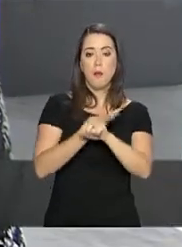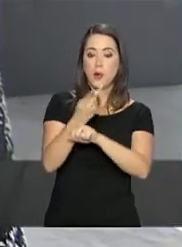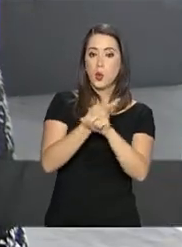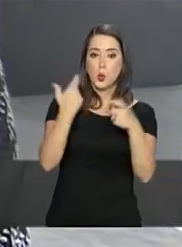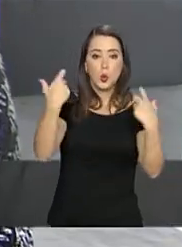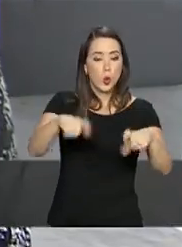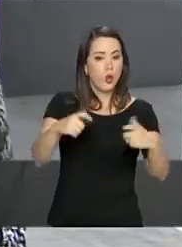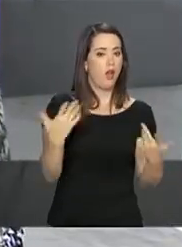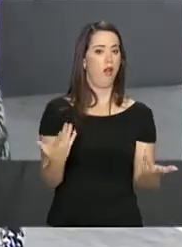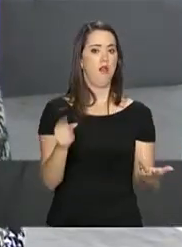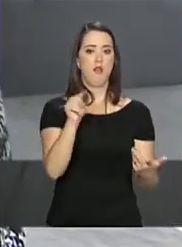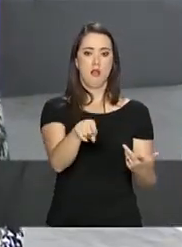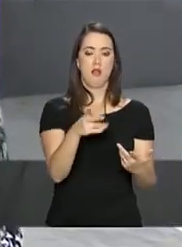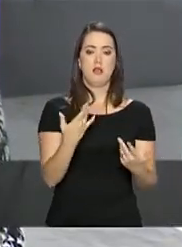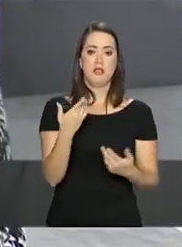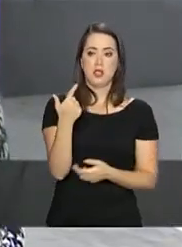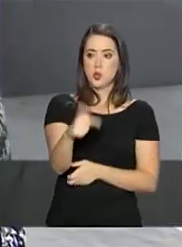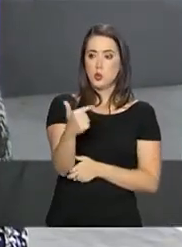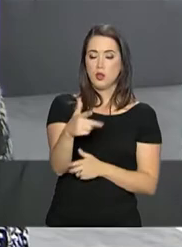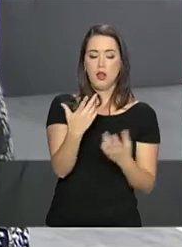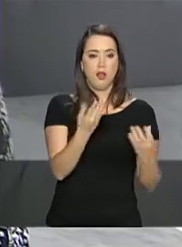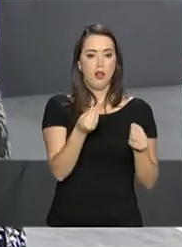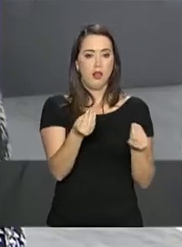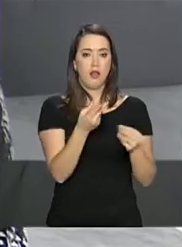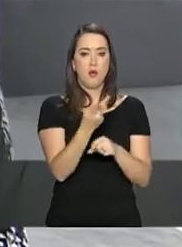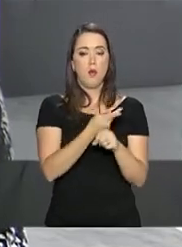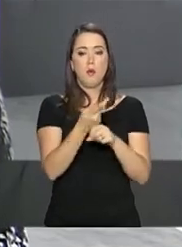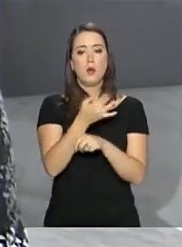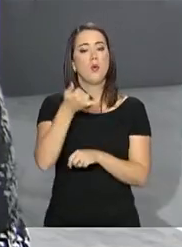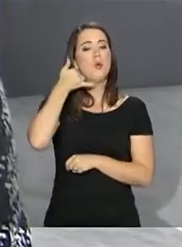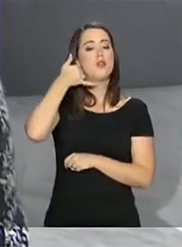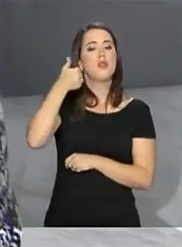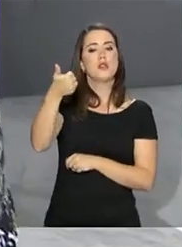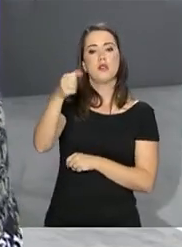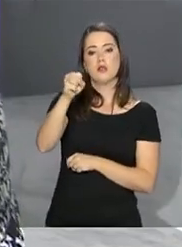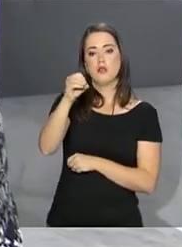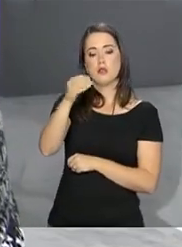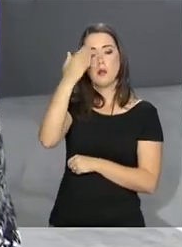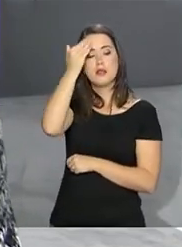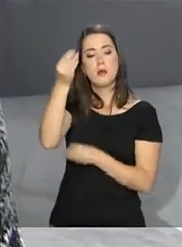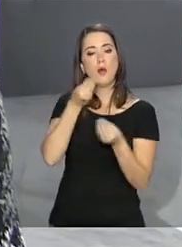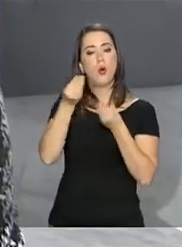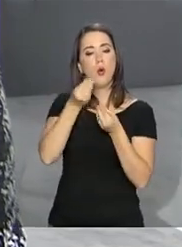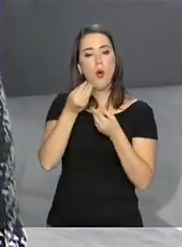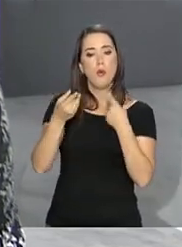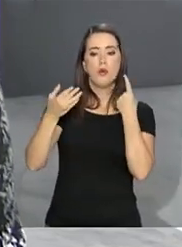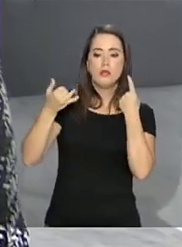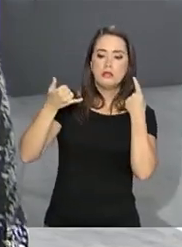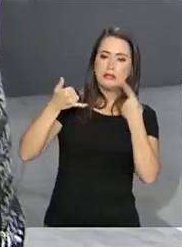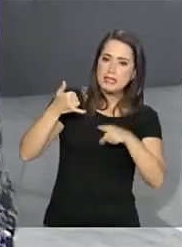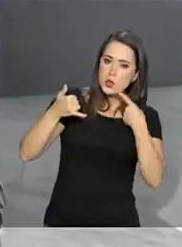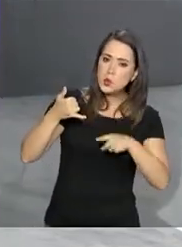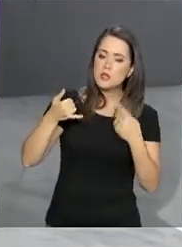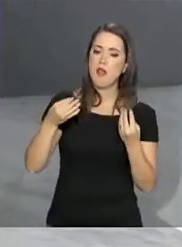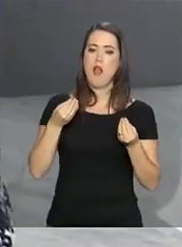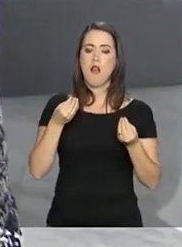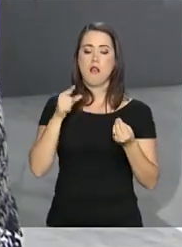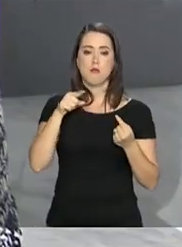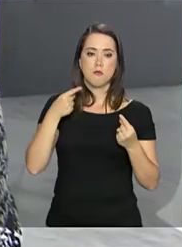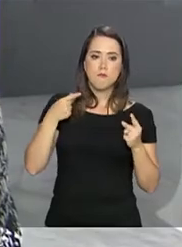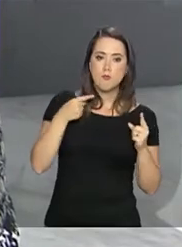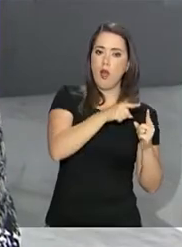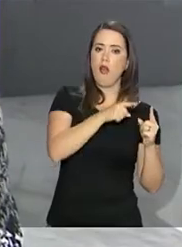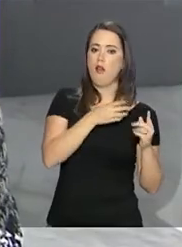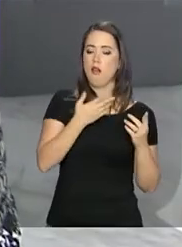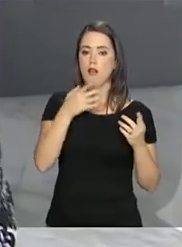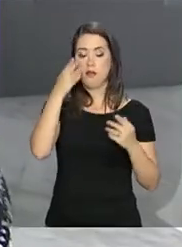referência. Caso ela não tenha, ela liga para 180 para se orientar sobre o